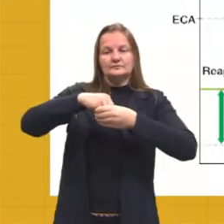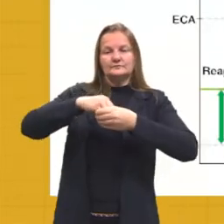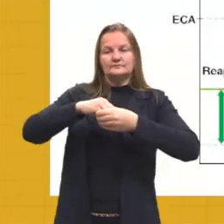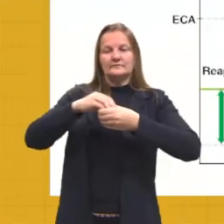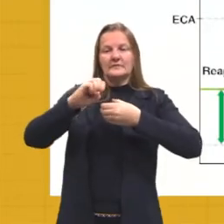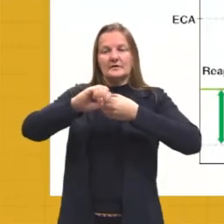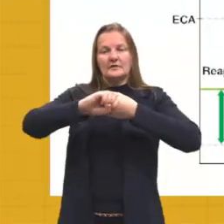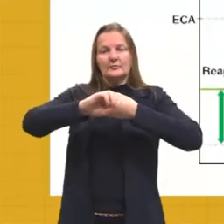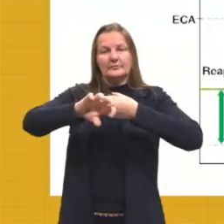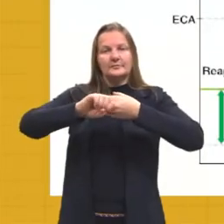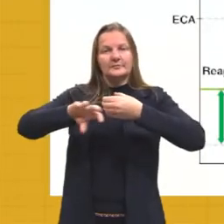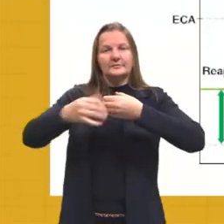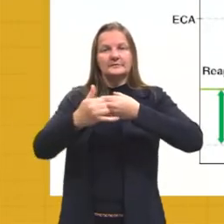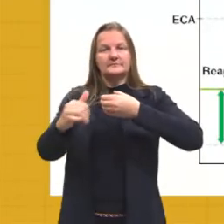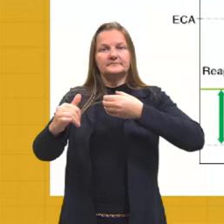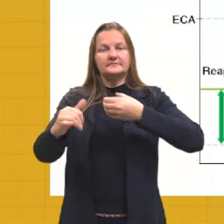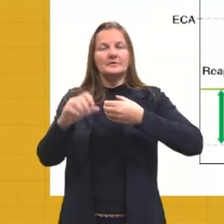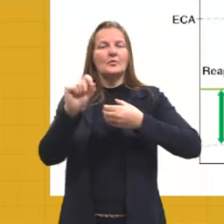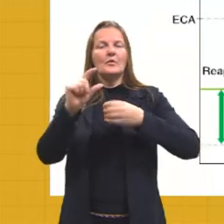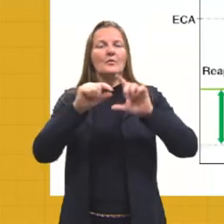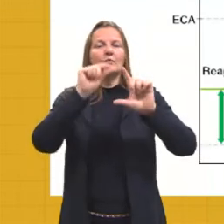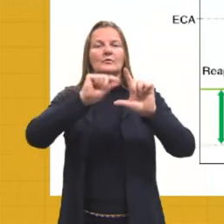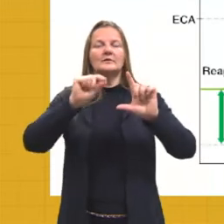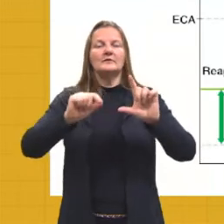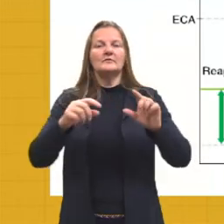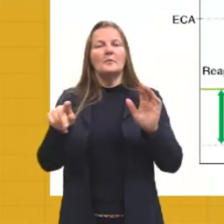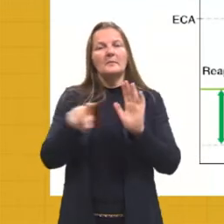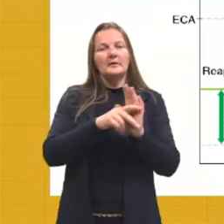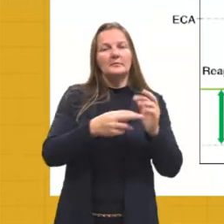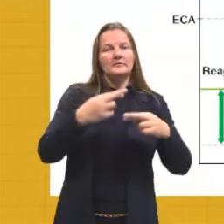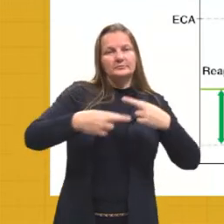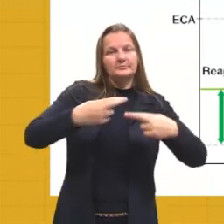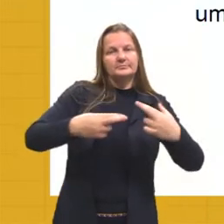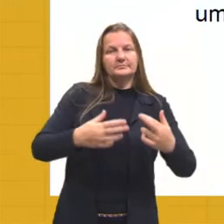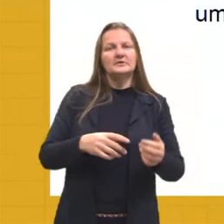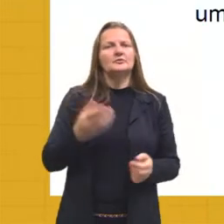questionava qual gráfico seria daquela reação.